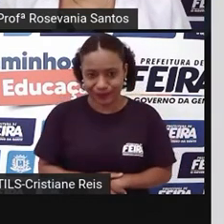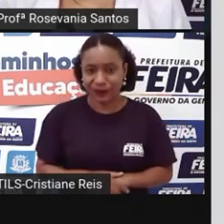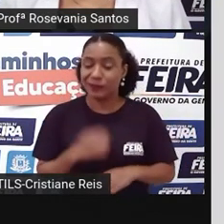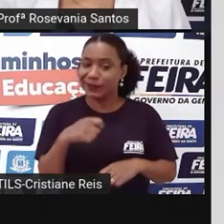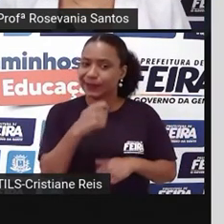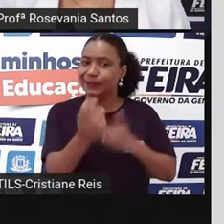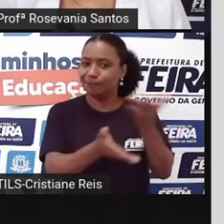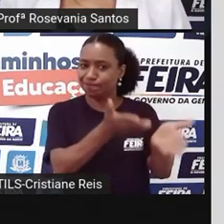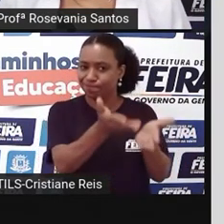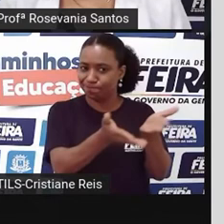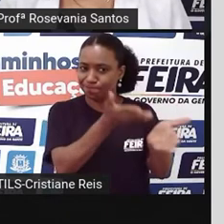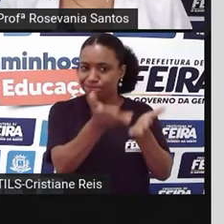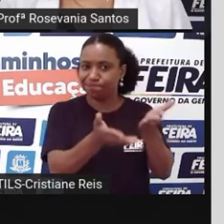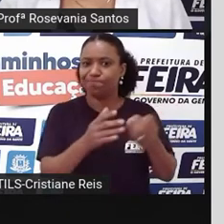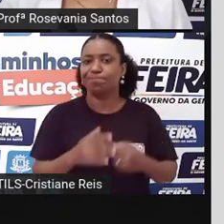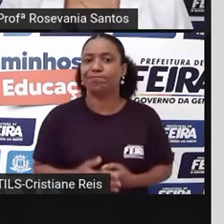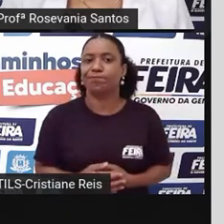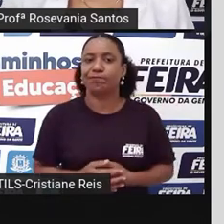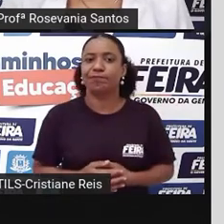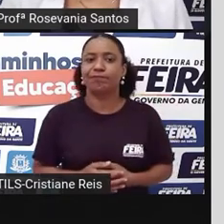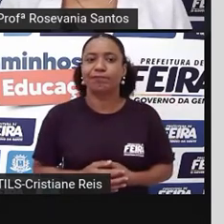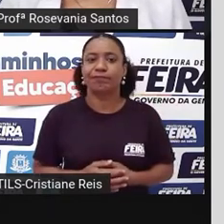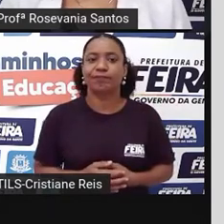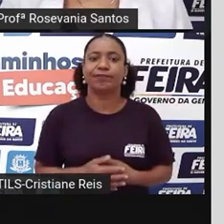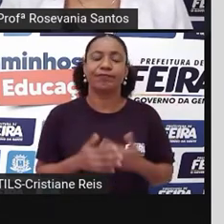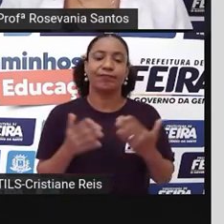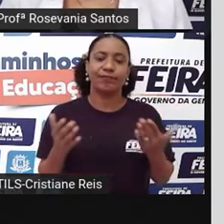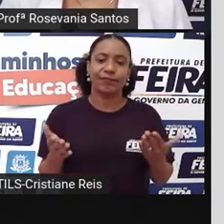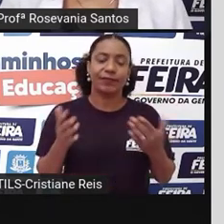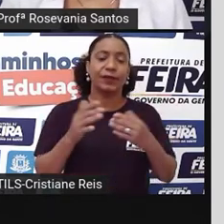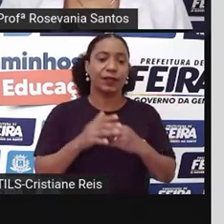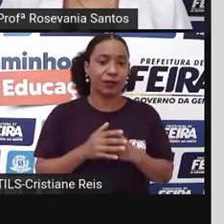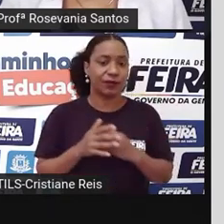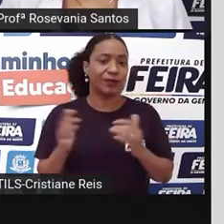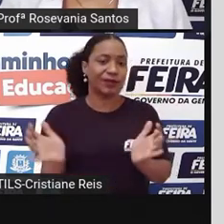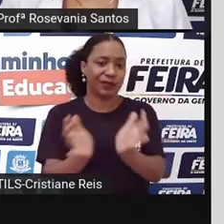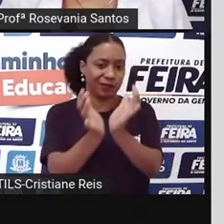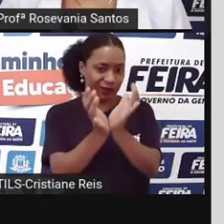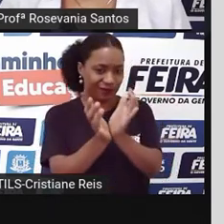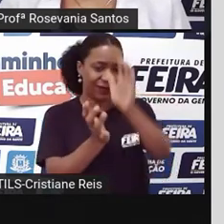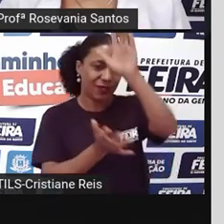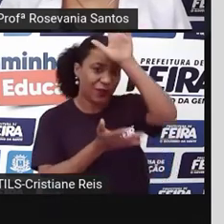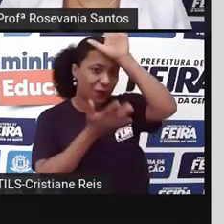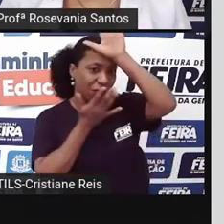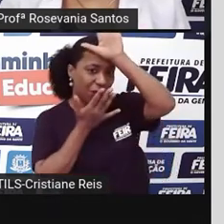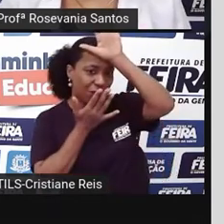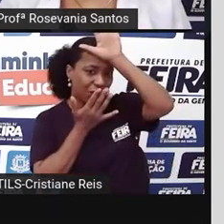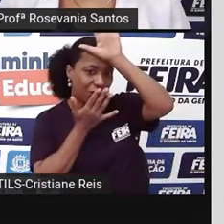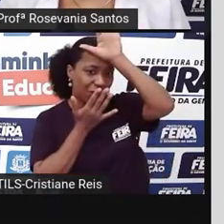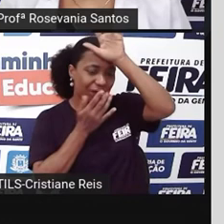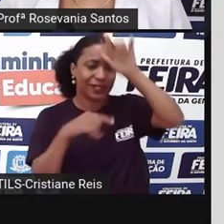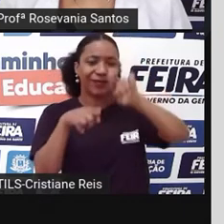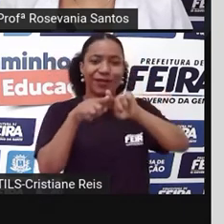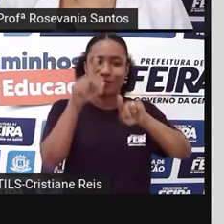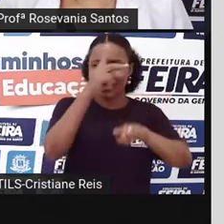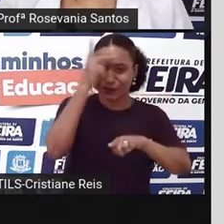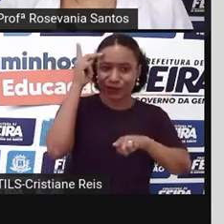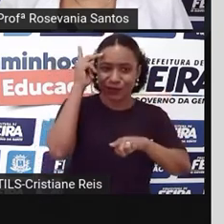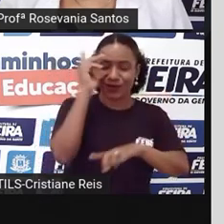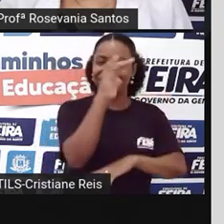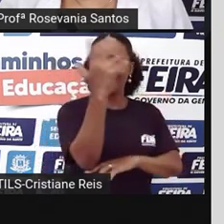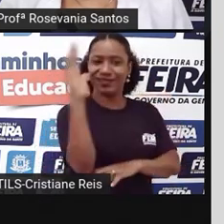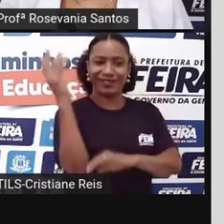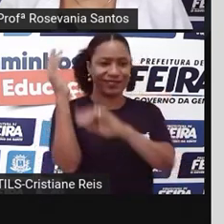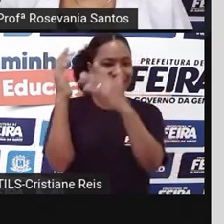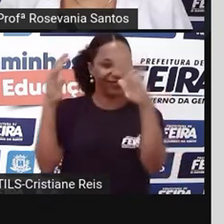Então, embora não tão conhecido como os povos indígenas e seringueiros, há também outras populações tradicionais nos